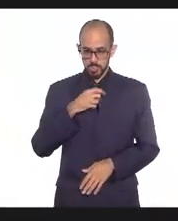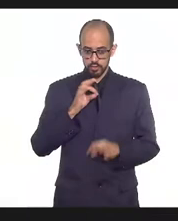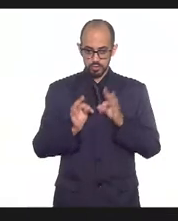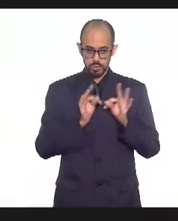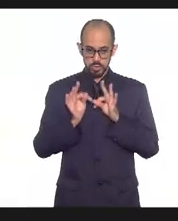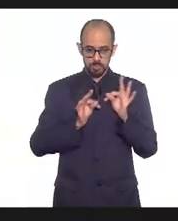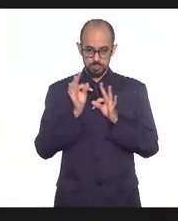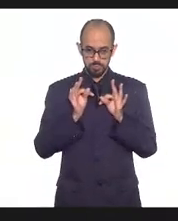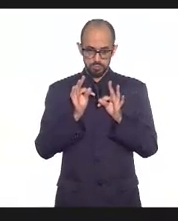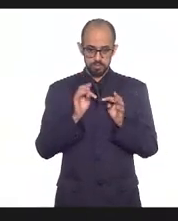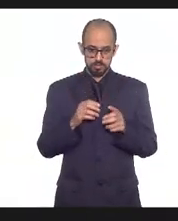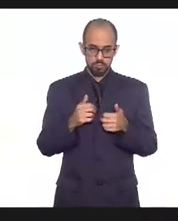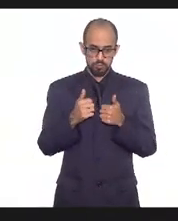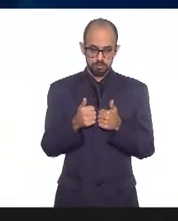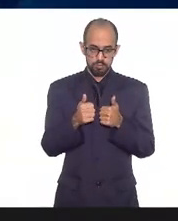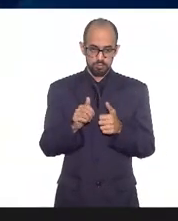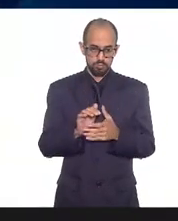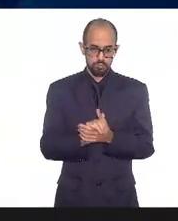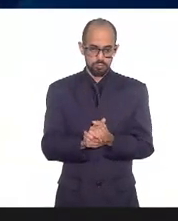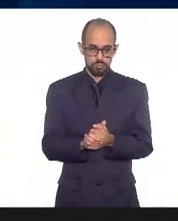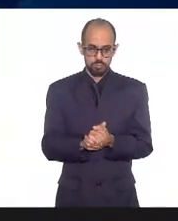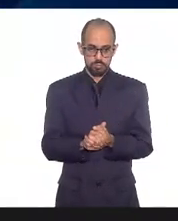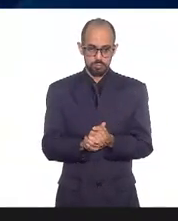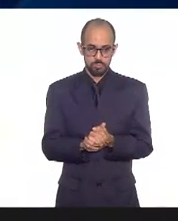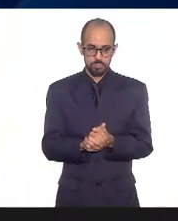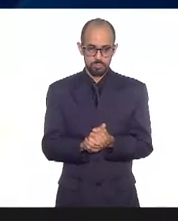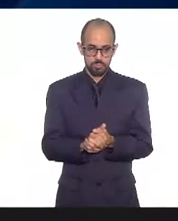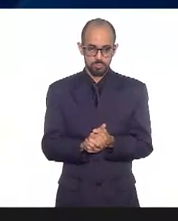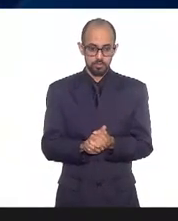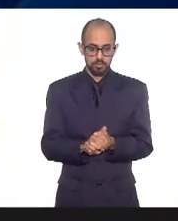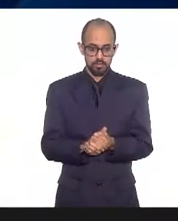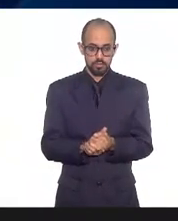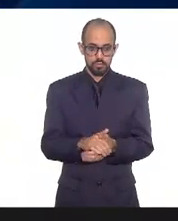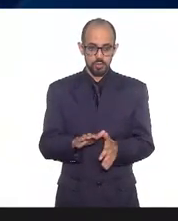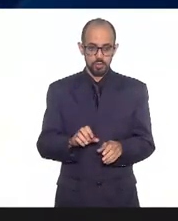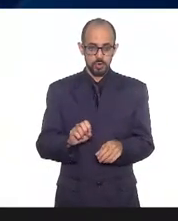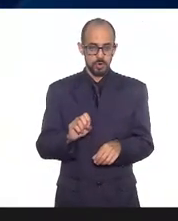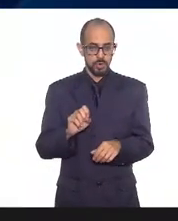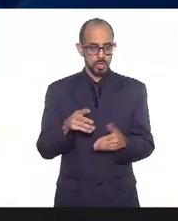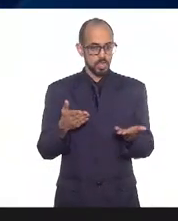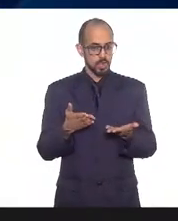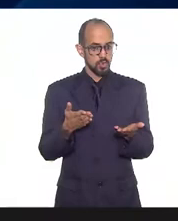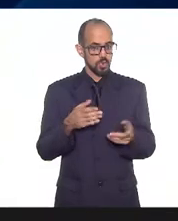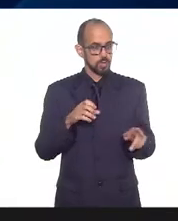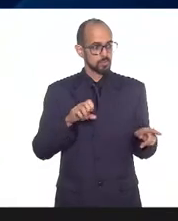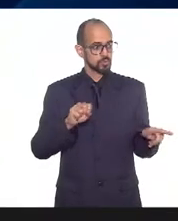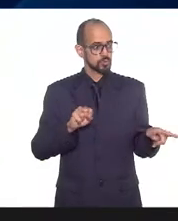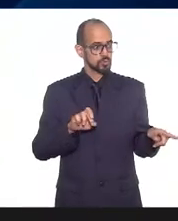É isso. Obrigado, doutor. Passar aí para o Sérgio, Sérgio complementar aí.